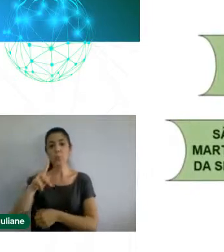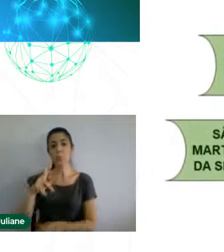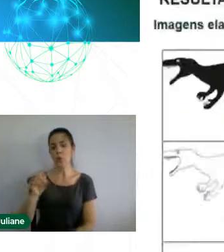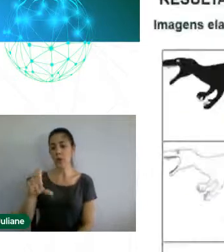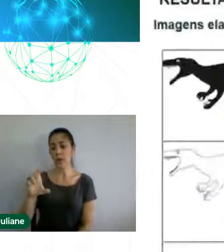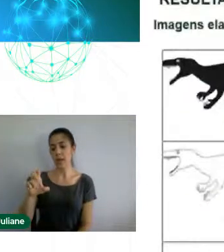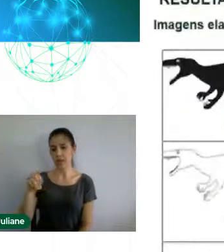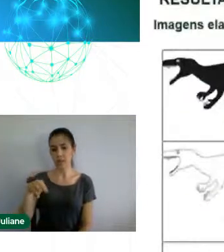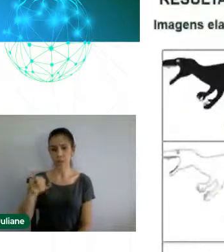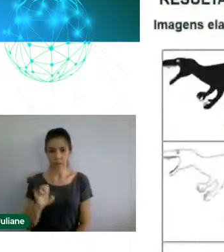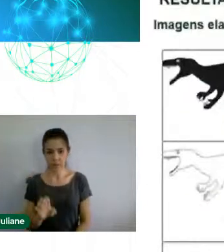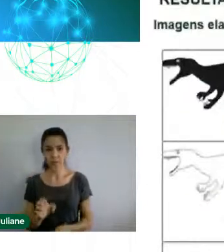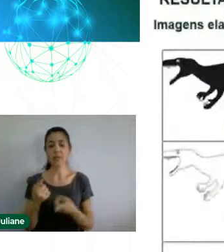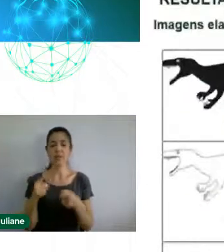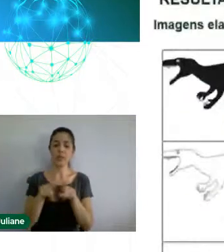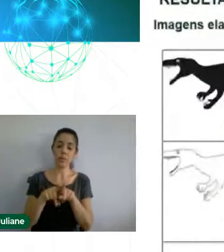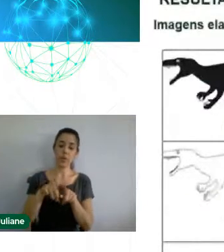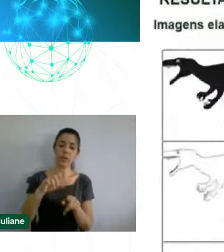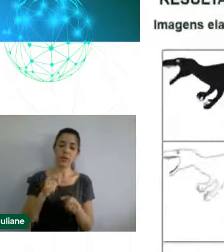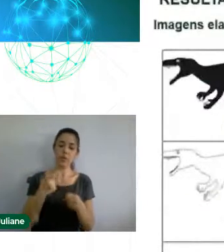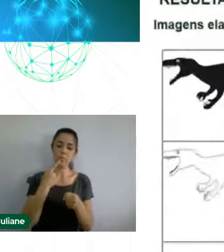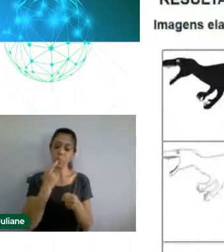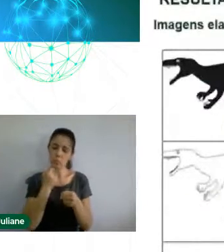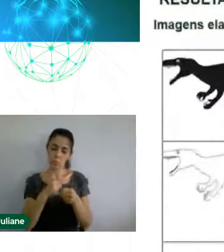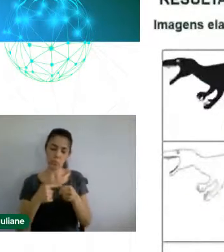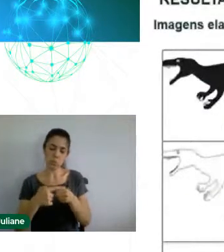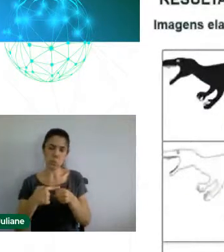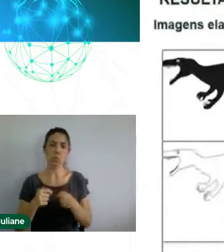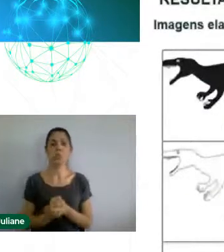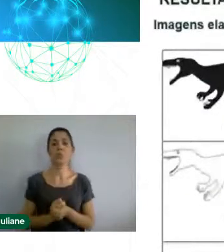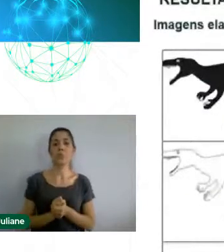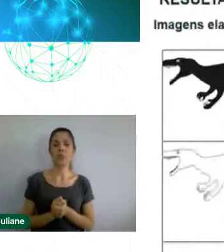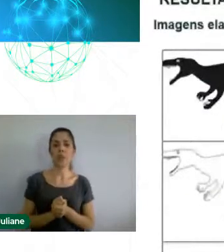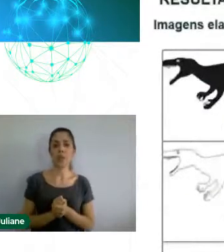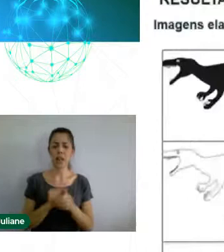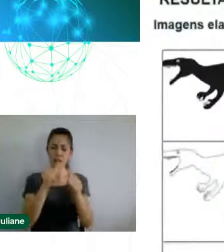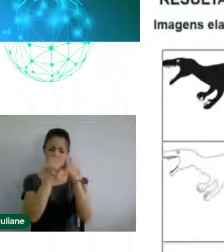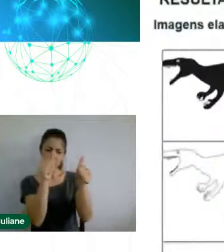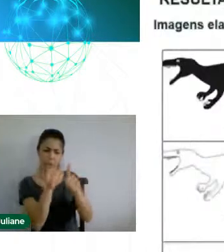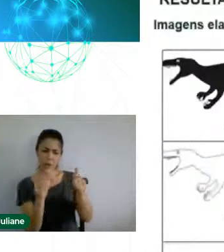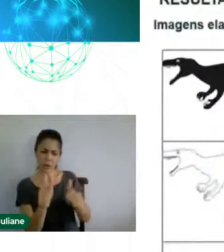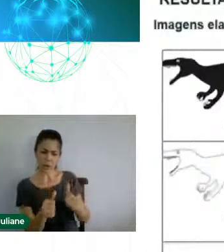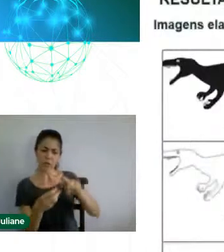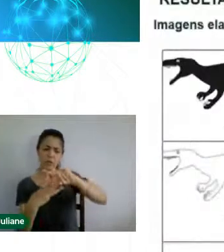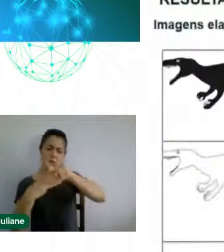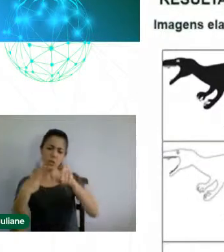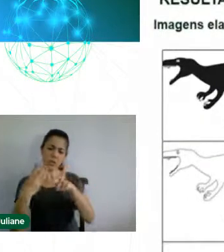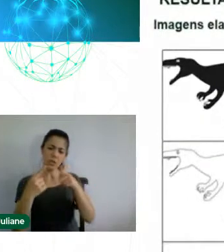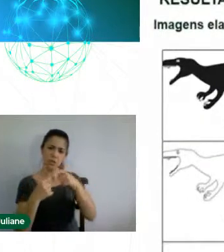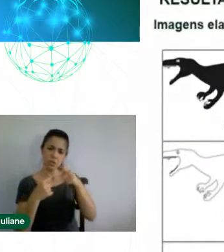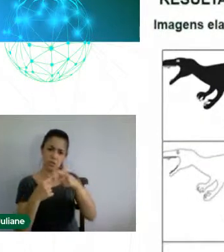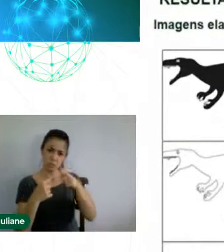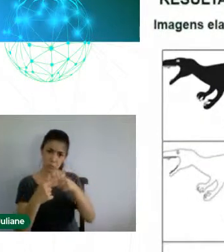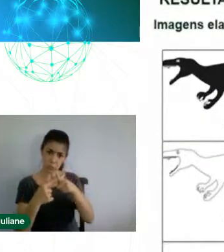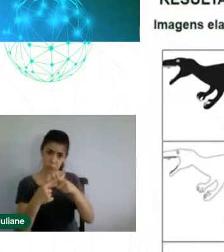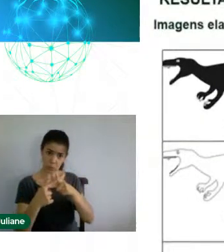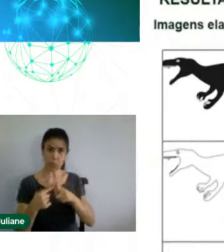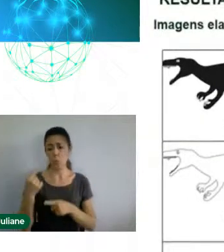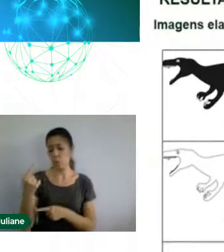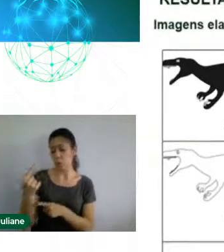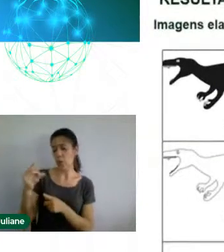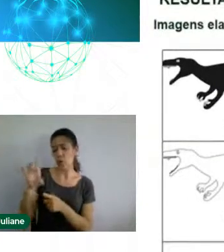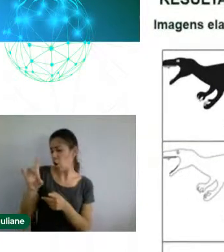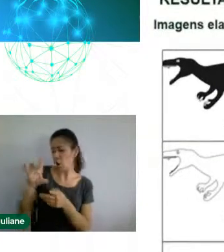desenvolvidas em três formatos, sendo uma sem característica do seu corpo, principalmente o seu contorno em fundo branco, e outras duas com olhos, dentes e